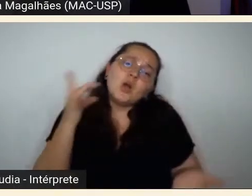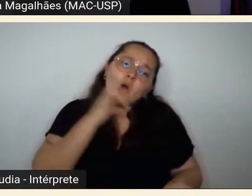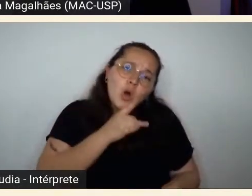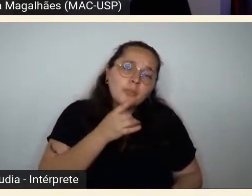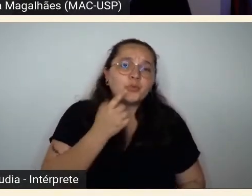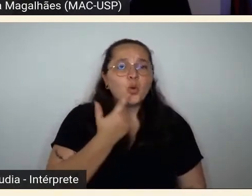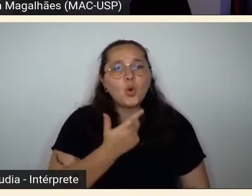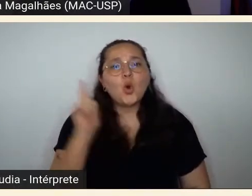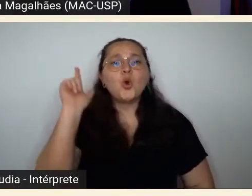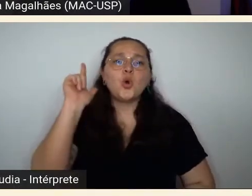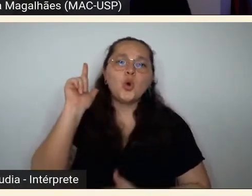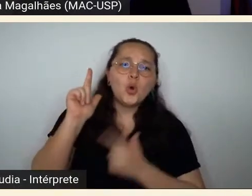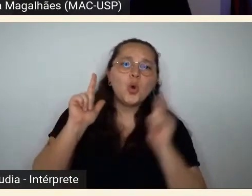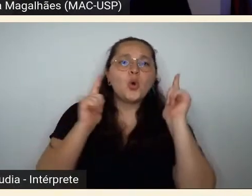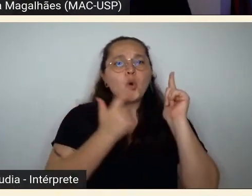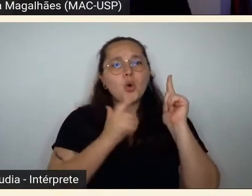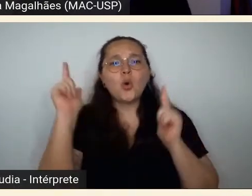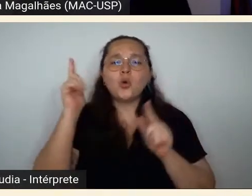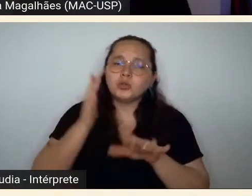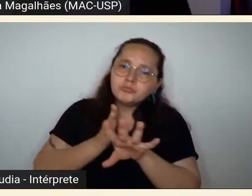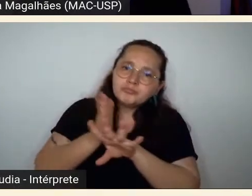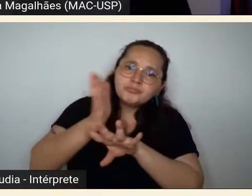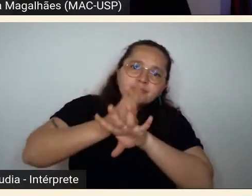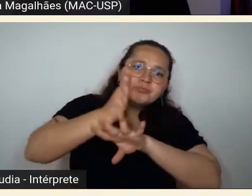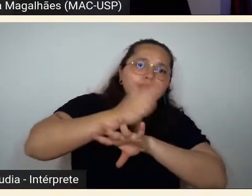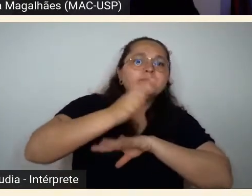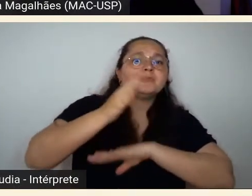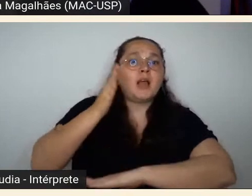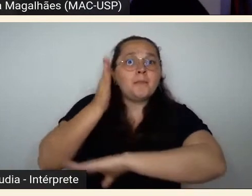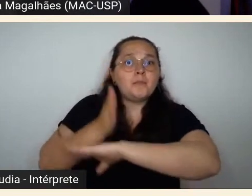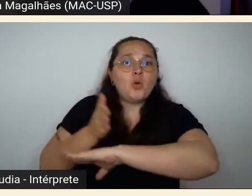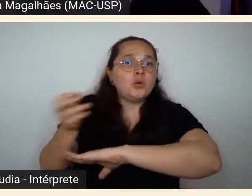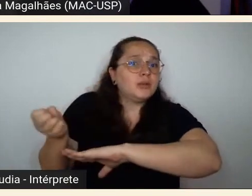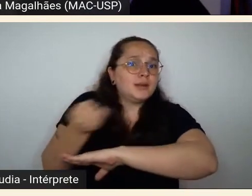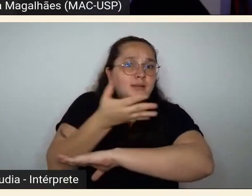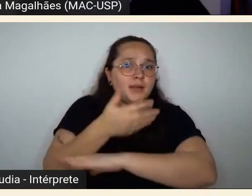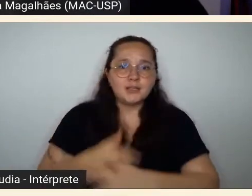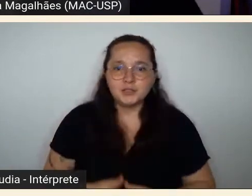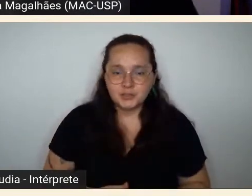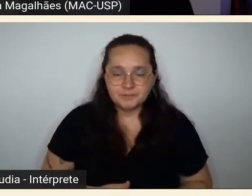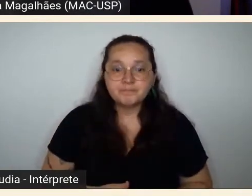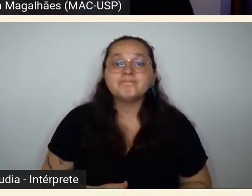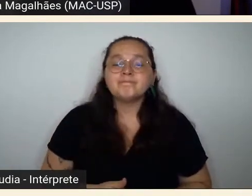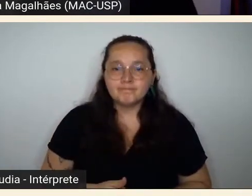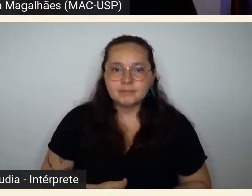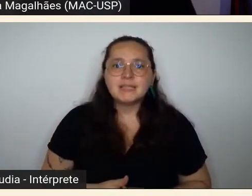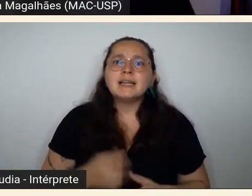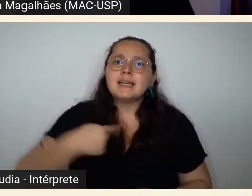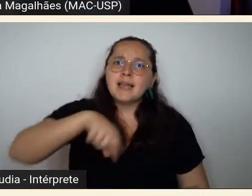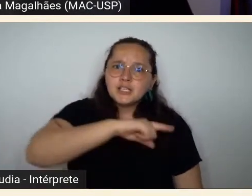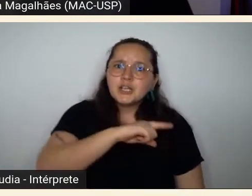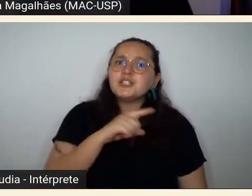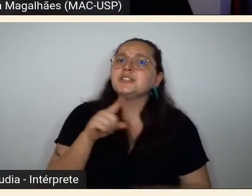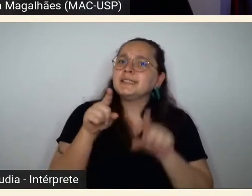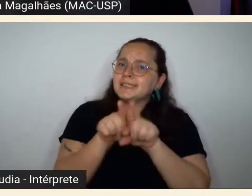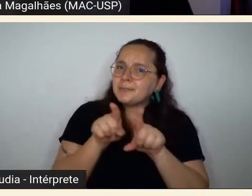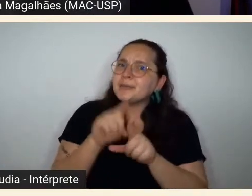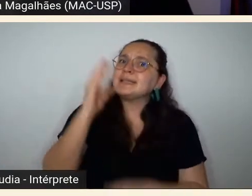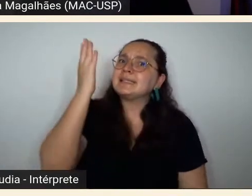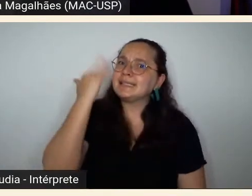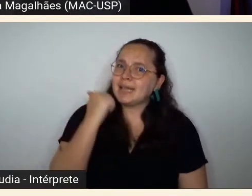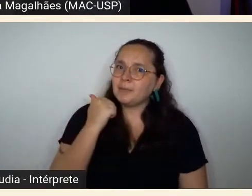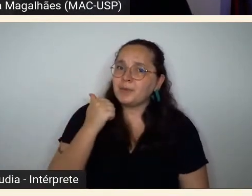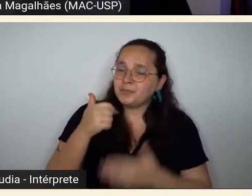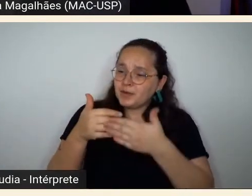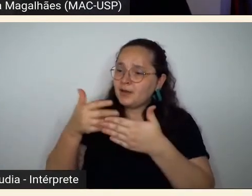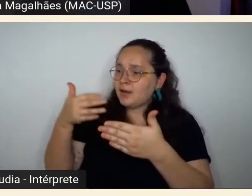modernidade. Ao mesmo tempo, compreendemos como a responsabilidade nossa, cem anos depois, no meio da experiência de